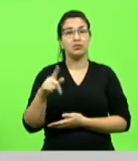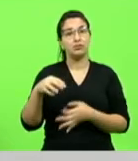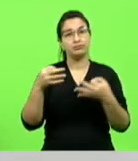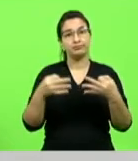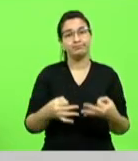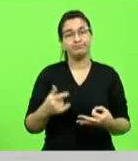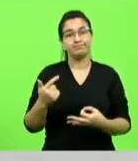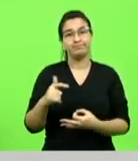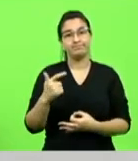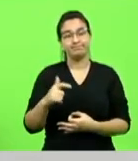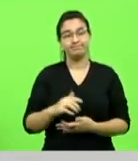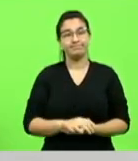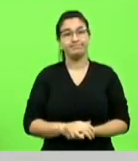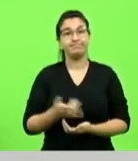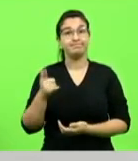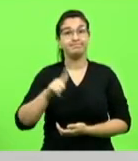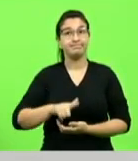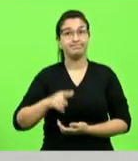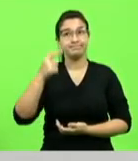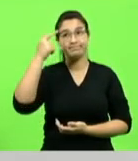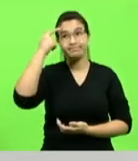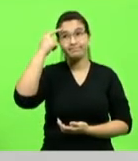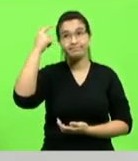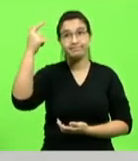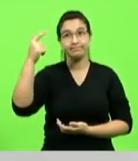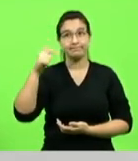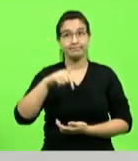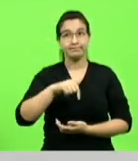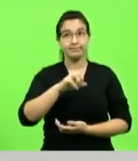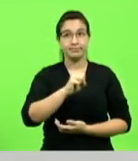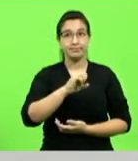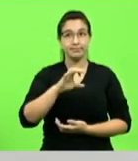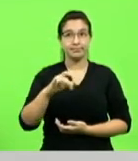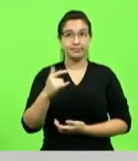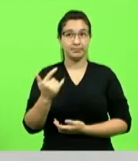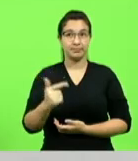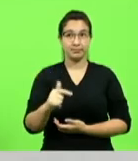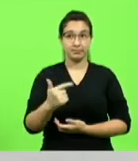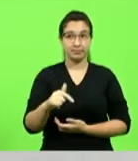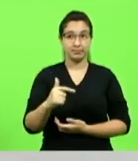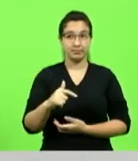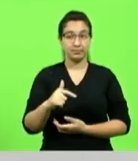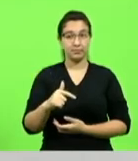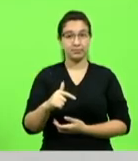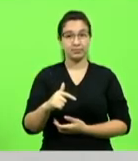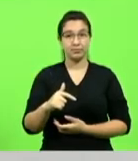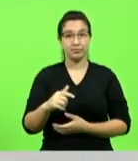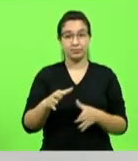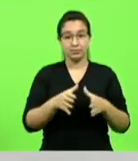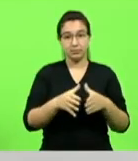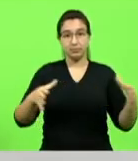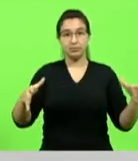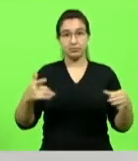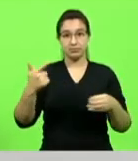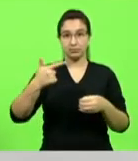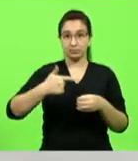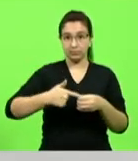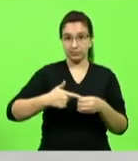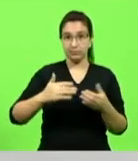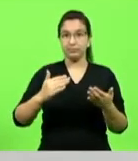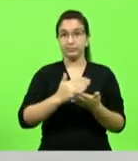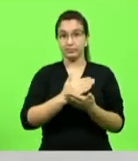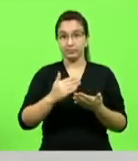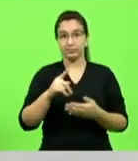vale lembrar que em Santa Catarina não existe grandes redes de postos a maioria dos postos de gasolina são